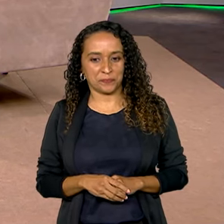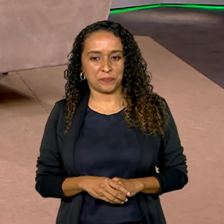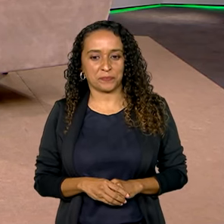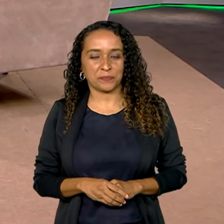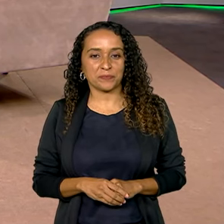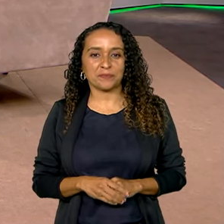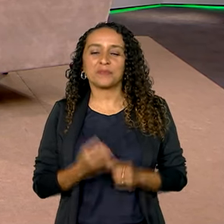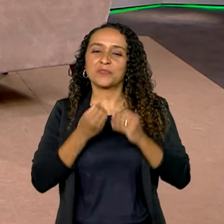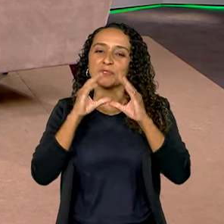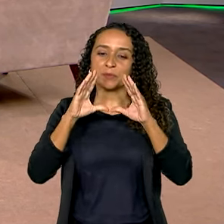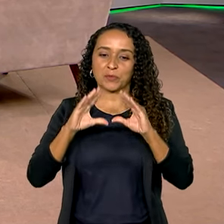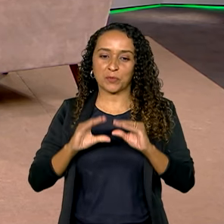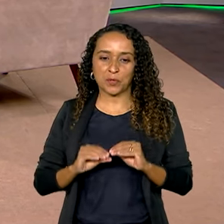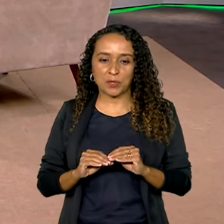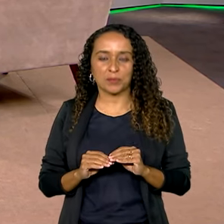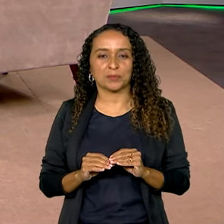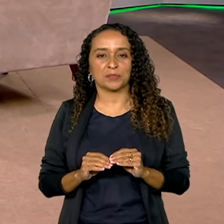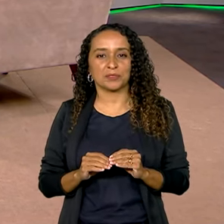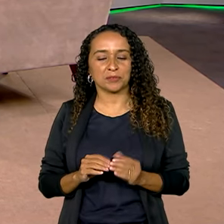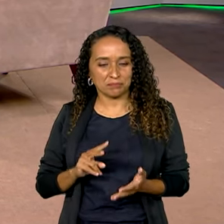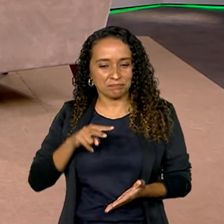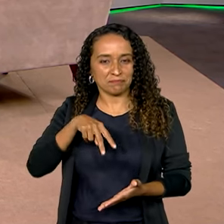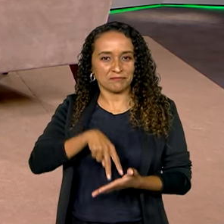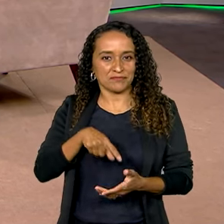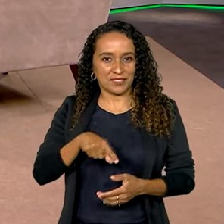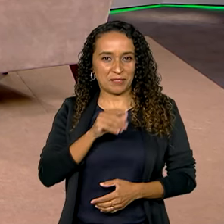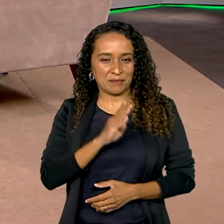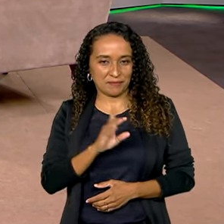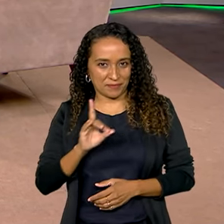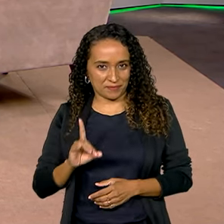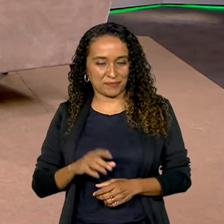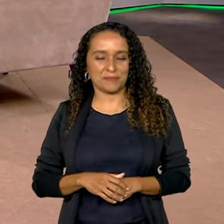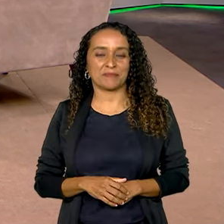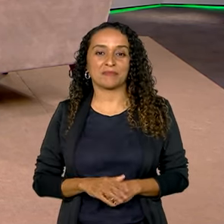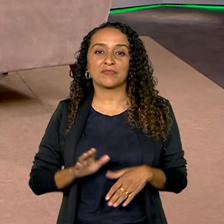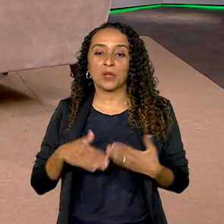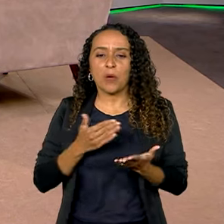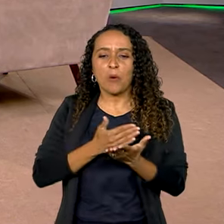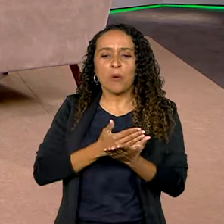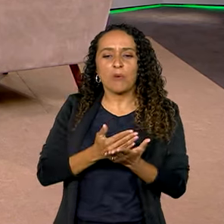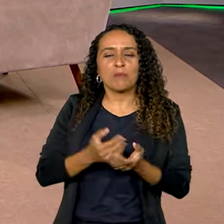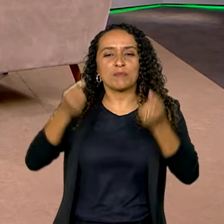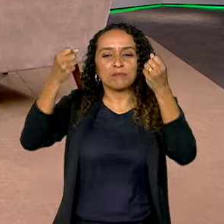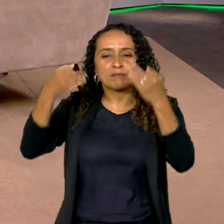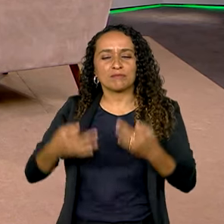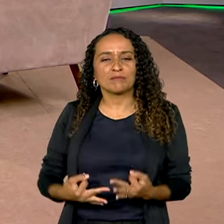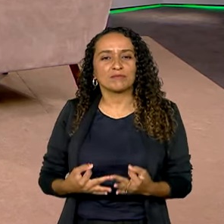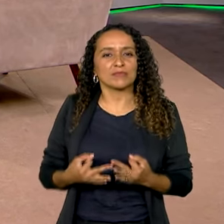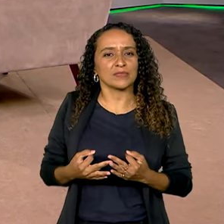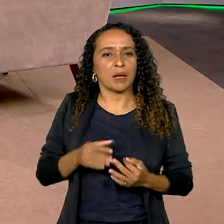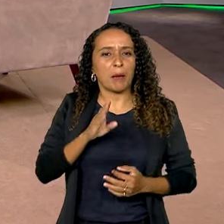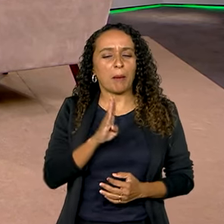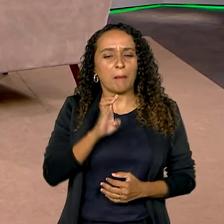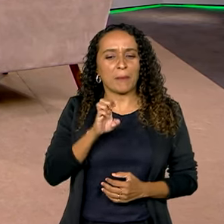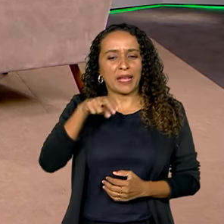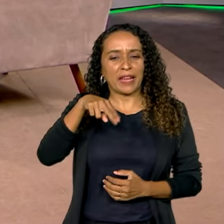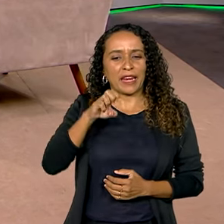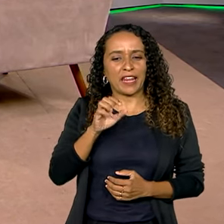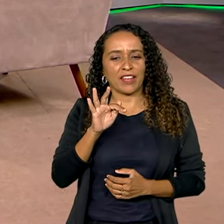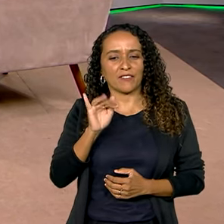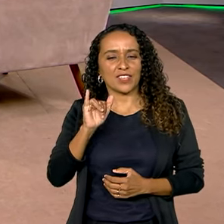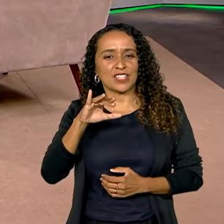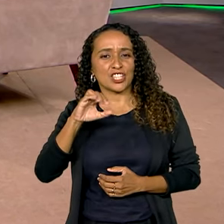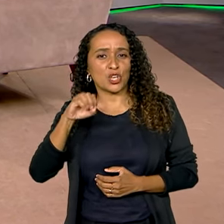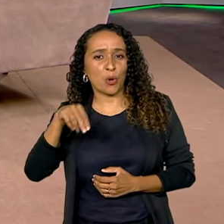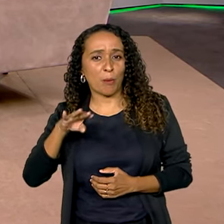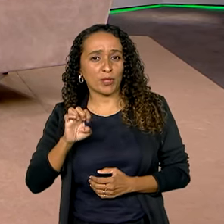Boa noite, coordenadora. Muito bem-vinda aqui ao Brasil em Dia. Bom, a gente começa falando do beneficiômetro, né? A gente já trouxe,